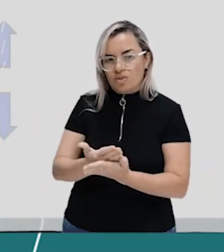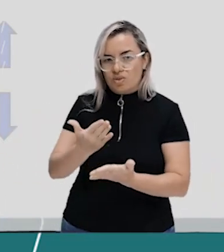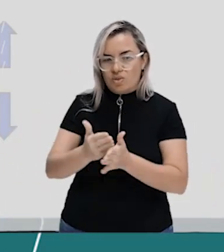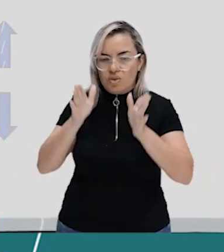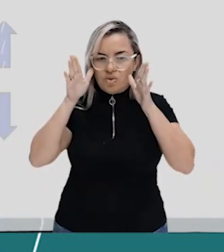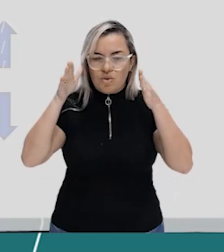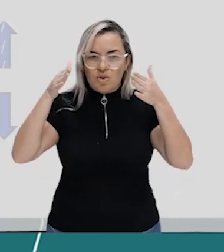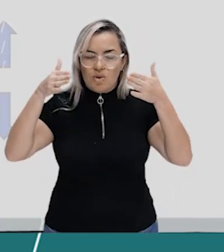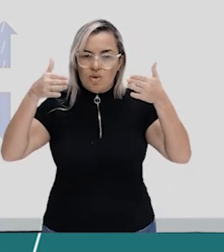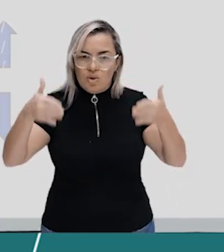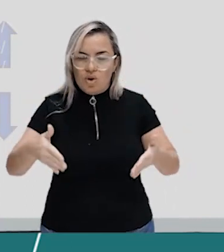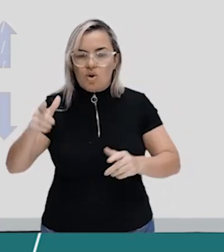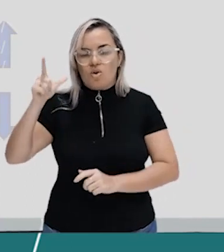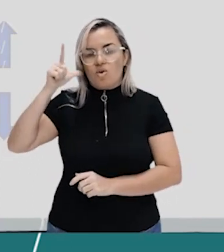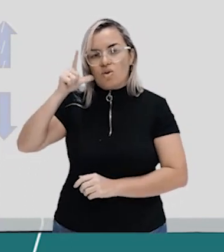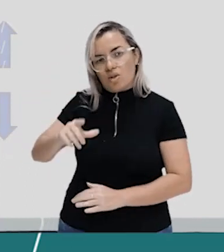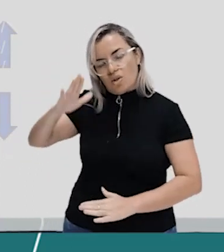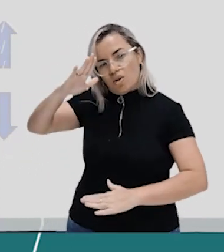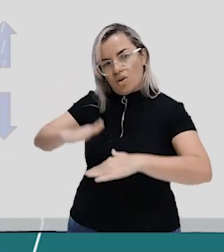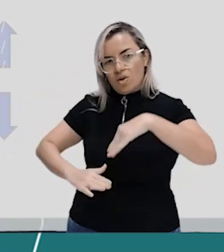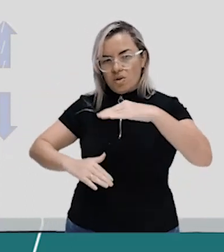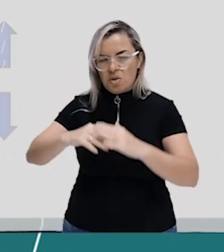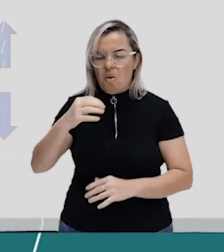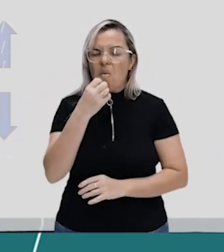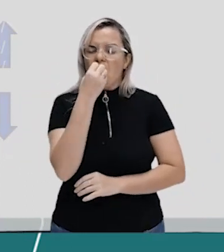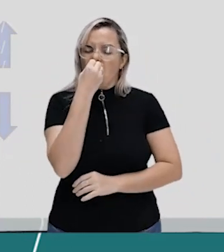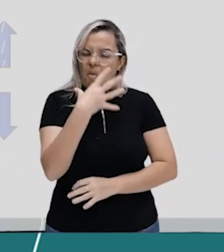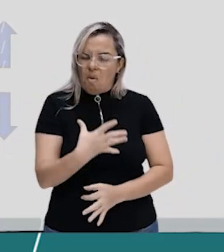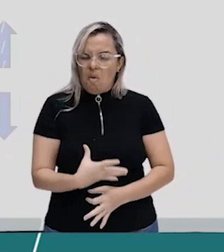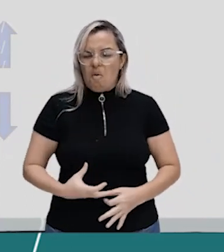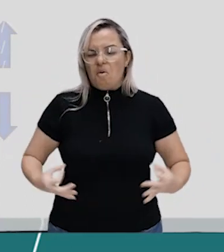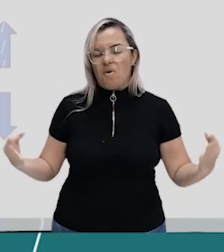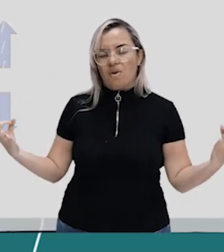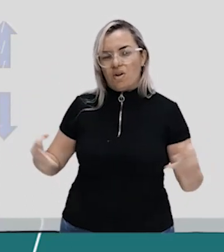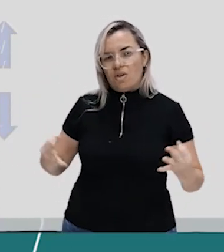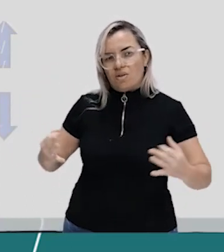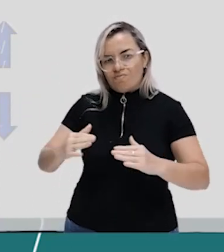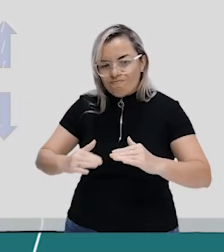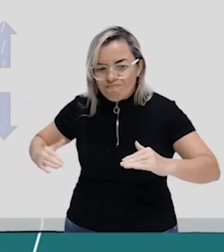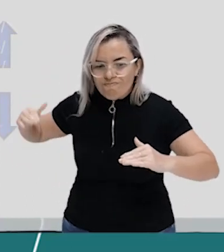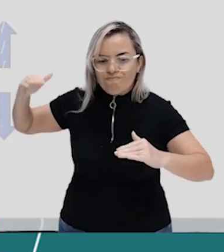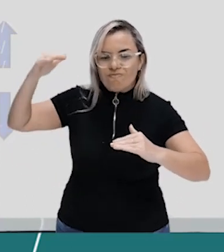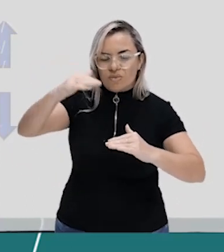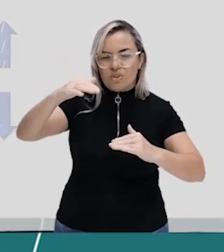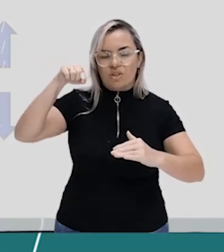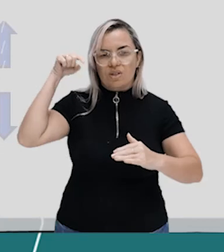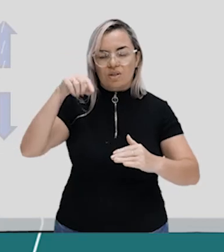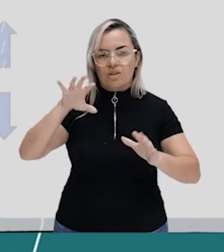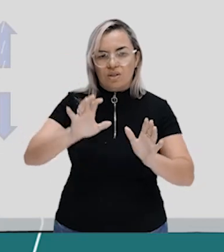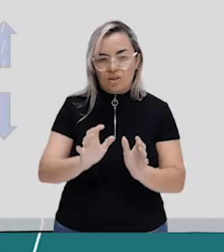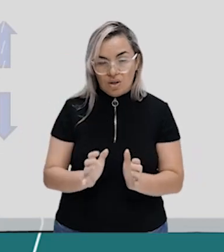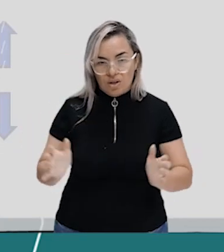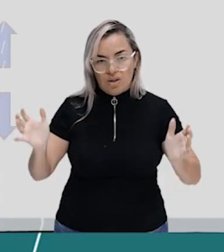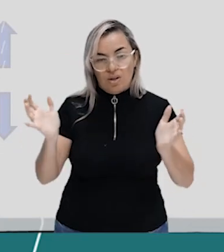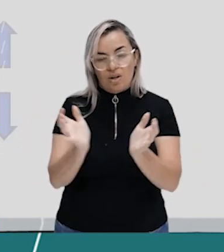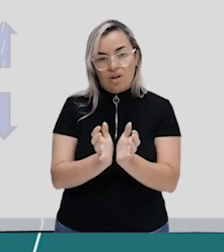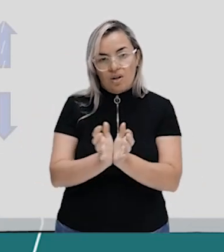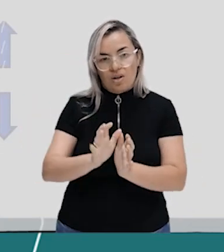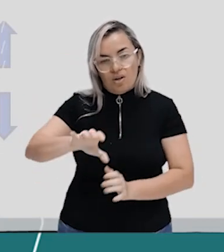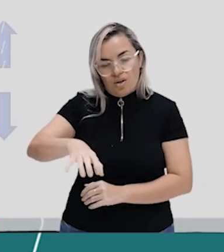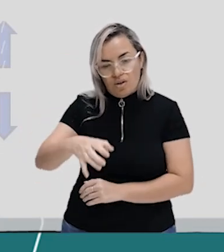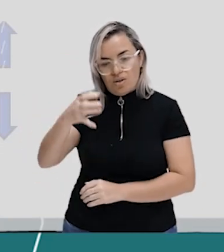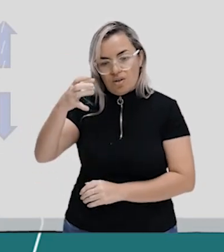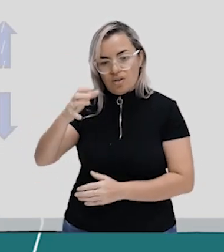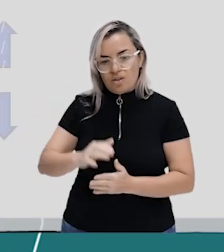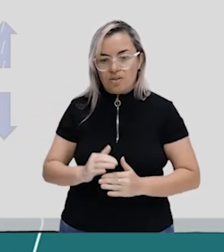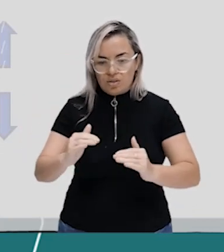prestígio e acabou acendendo a classe média. O que que acontece aqui? Uma mobilidade social vertical.